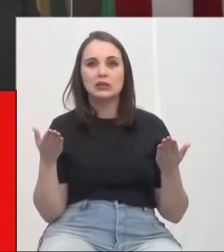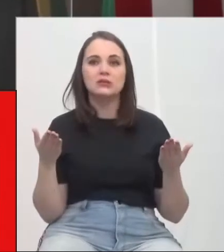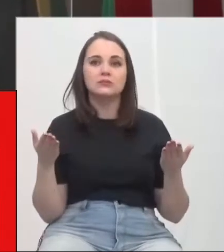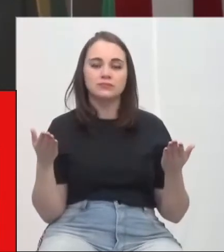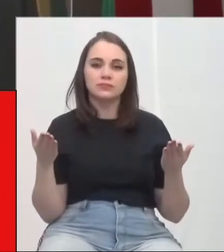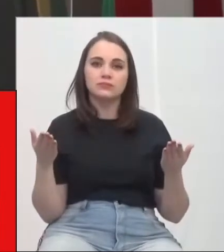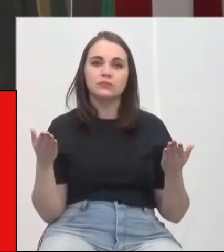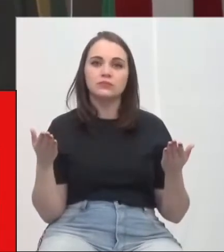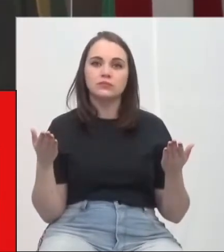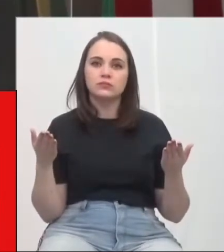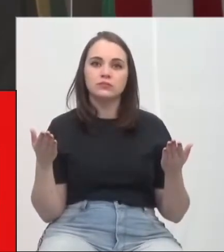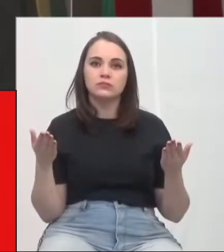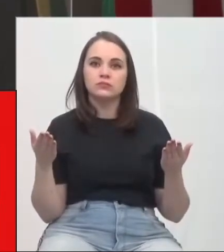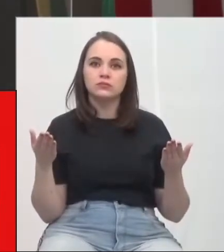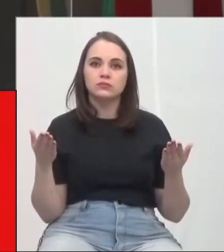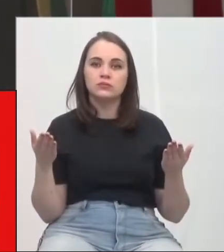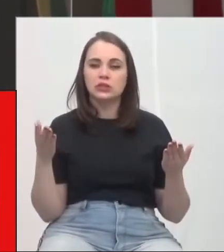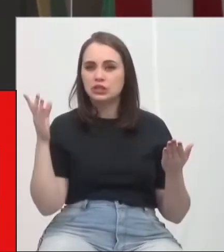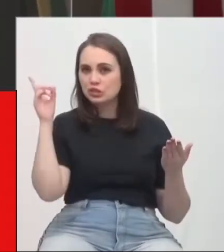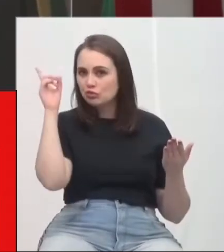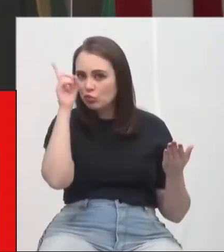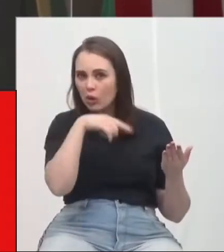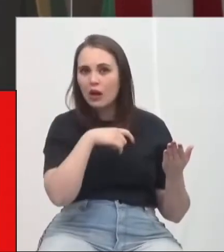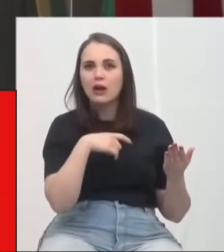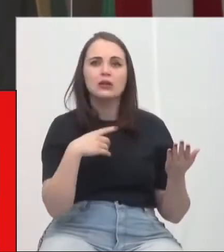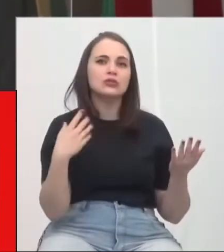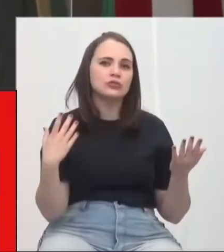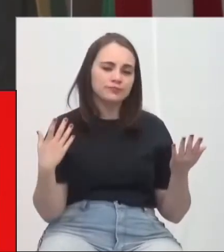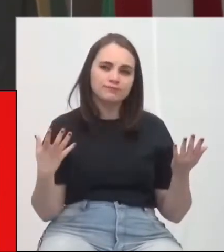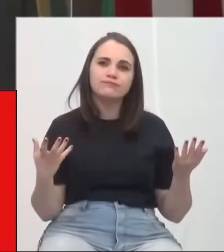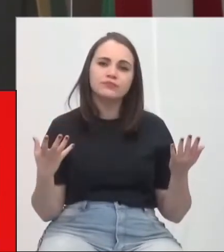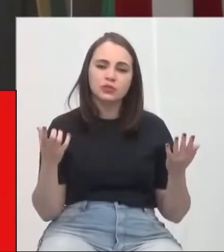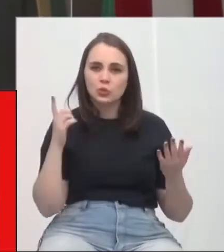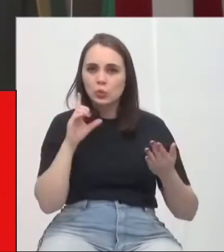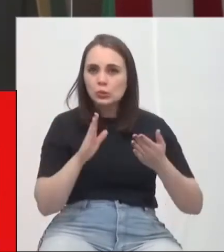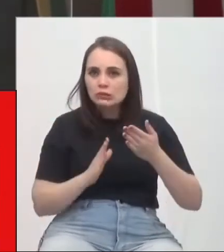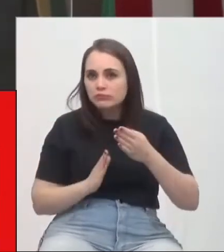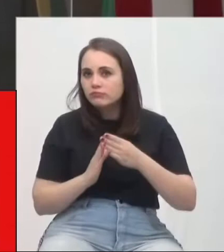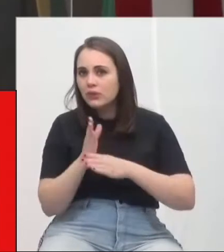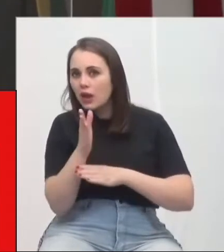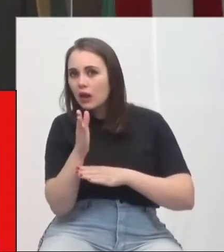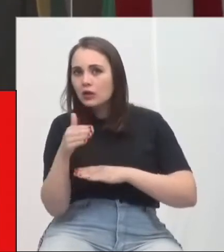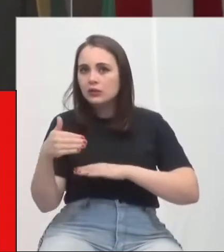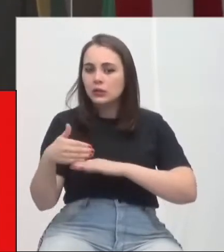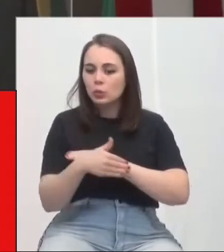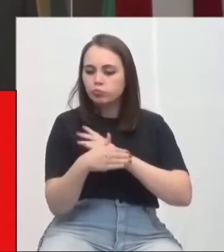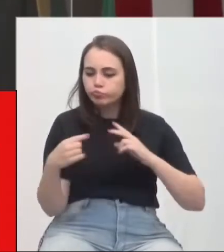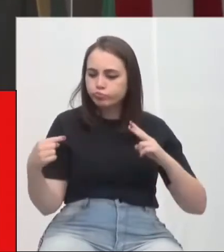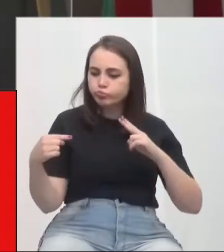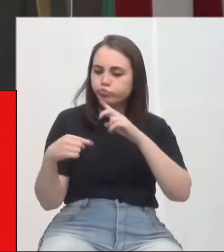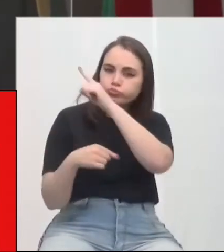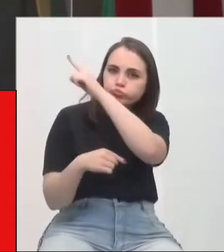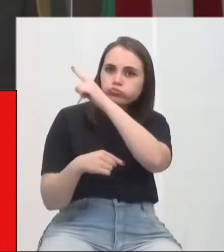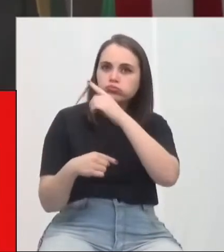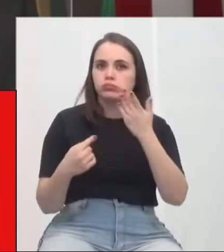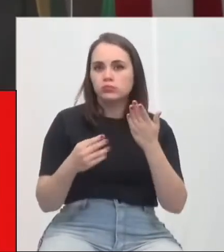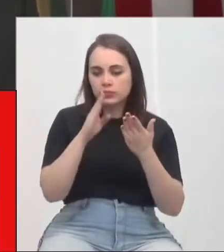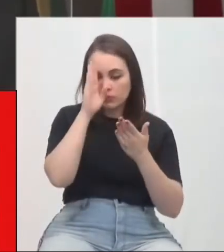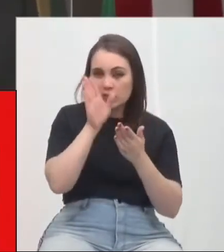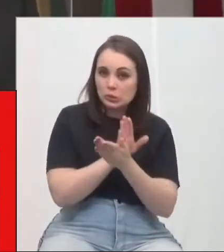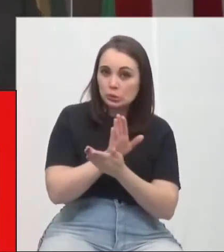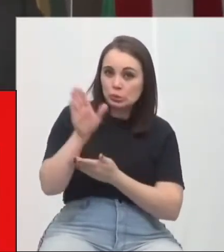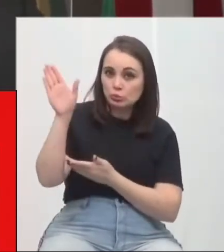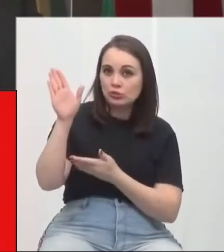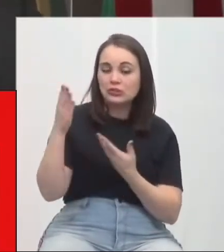ali próximo, é da dificuldade que tem de entrarem na rua Álvaro Catão, principalmente na subida.